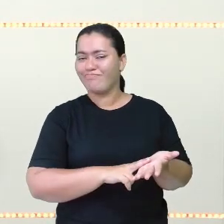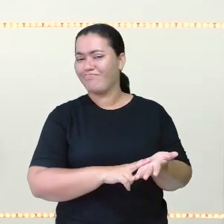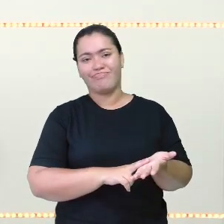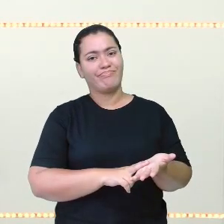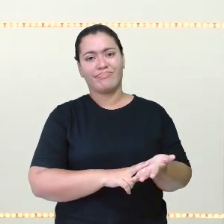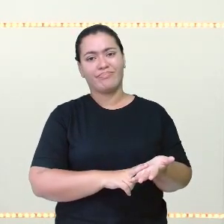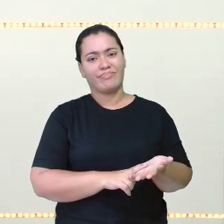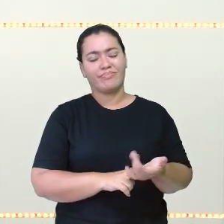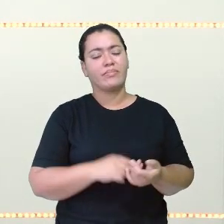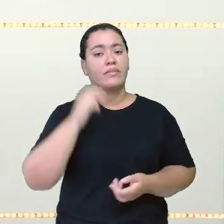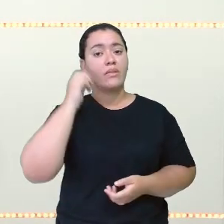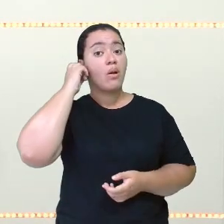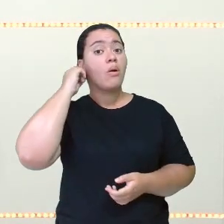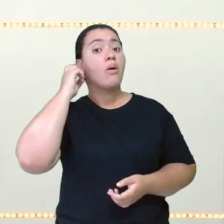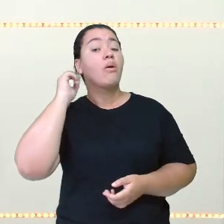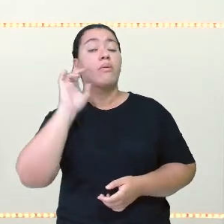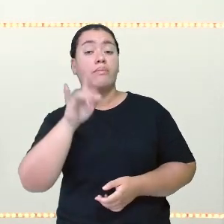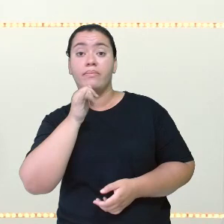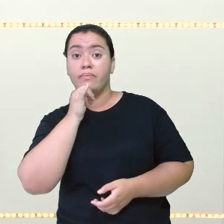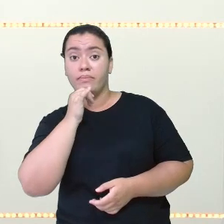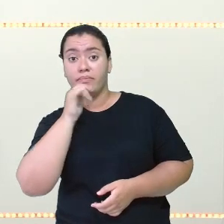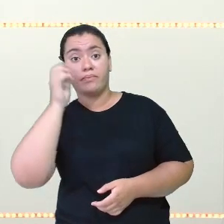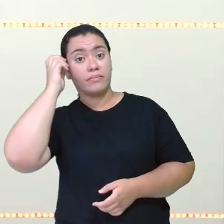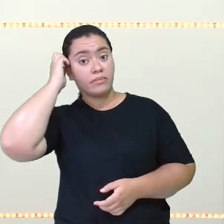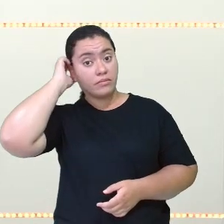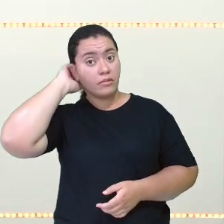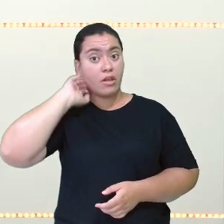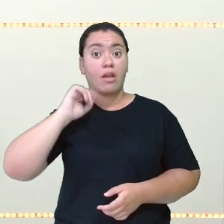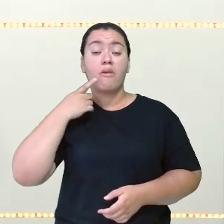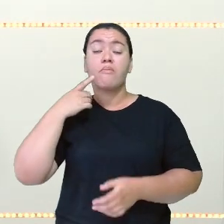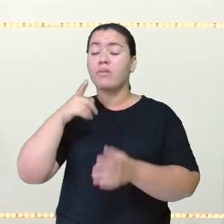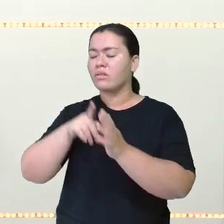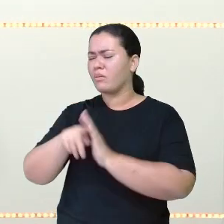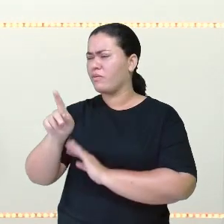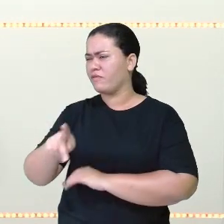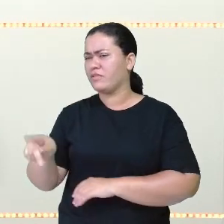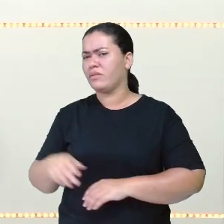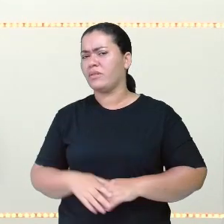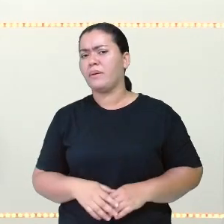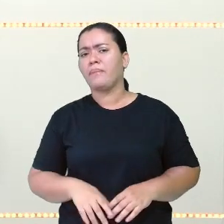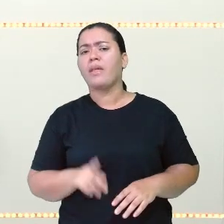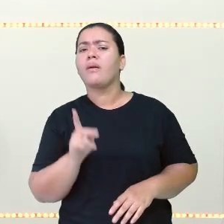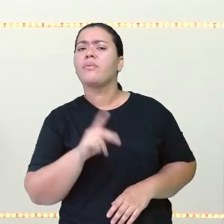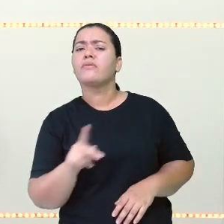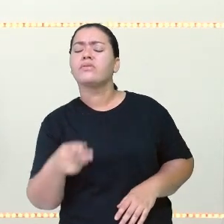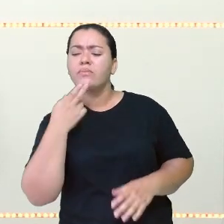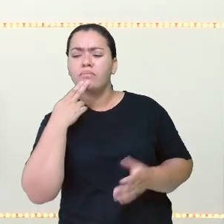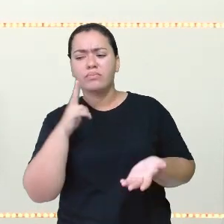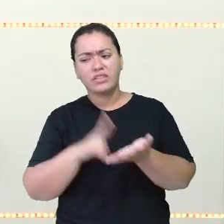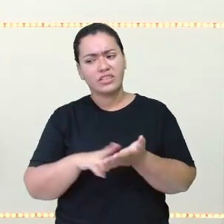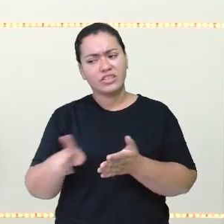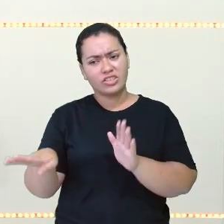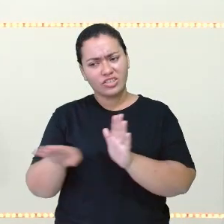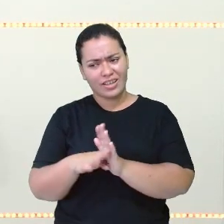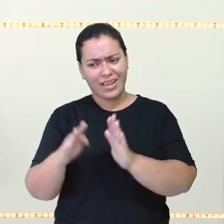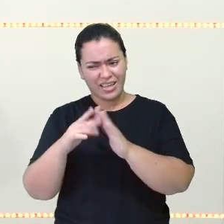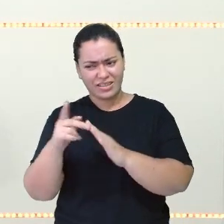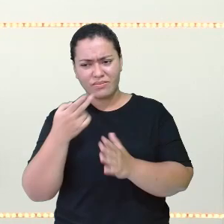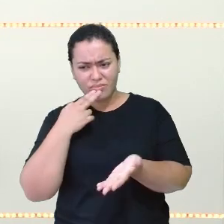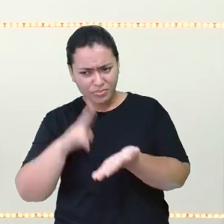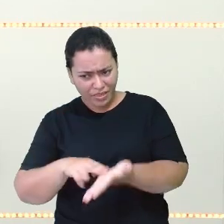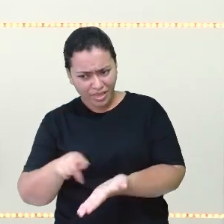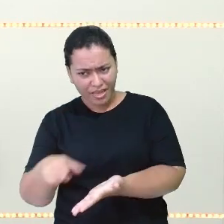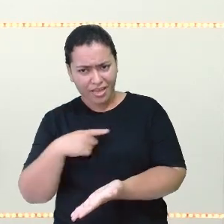com tanta propriedade. Por exemplo, eu vou perguntar aqui a professora Esté. Professora Esté, quando o Correio chega em sua casa, ele vem trazendo